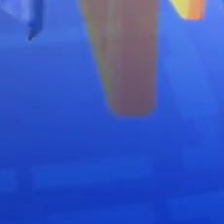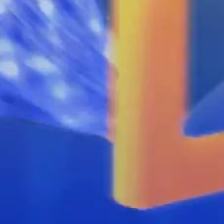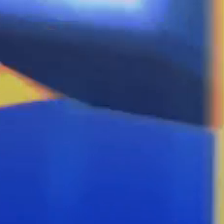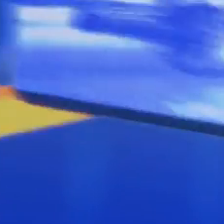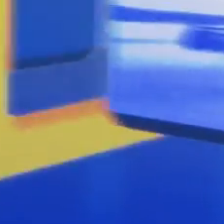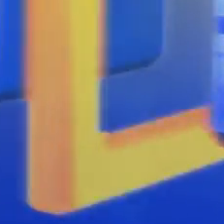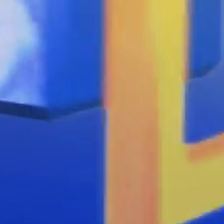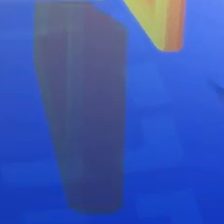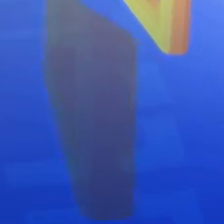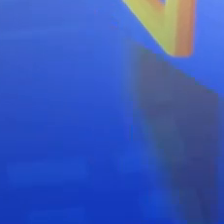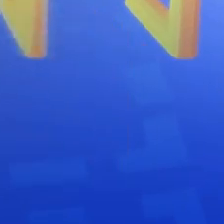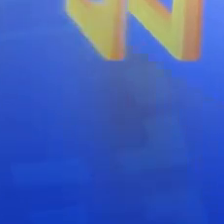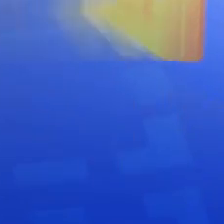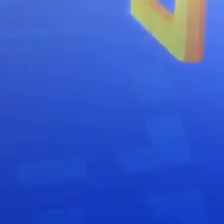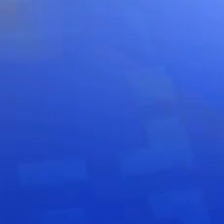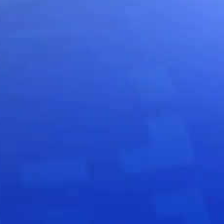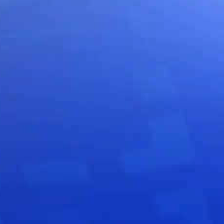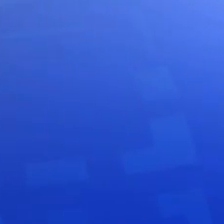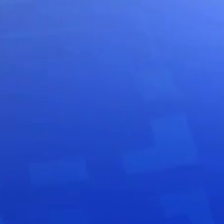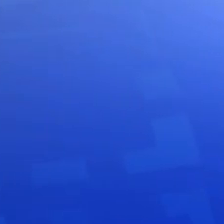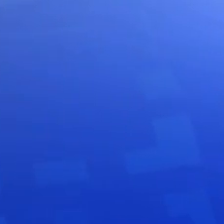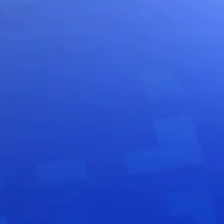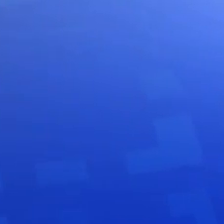novidades Executivo